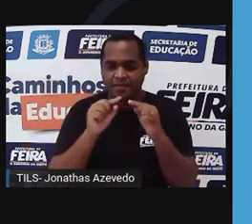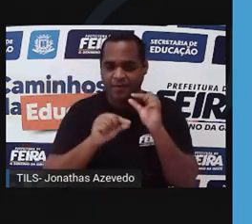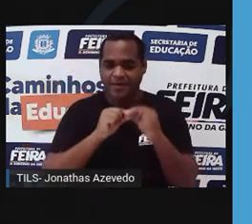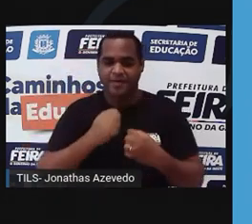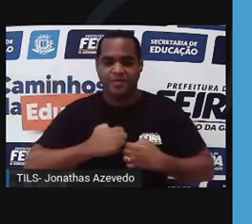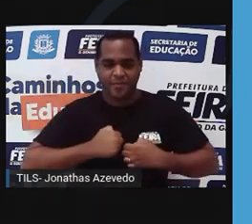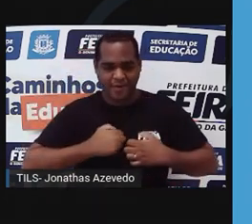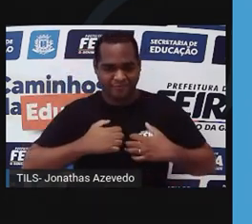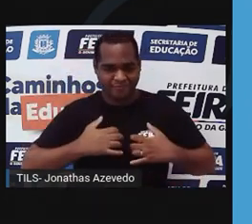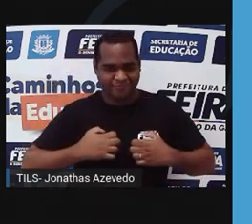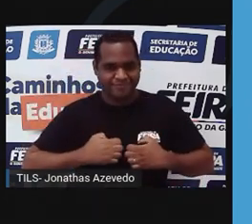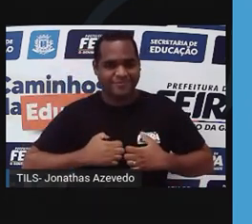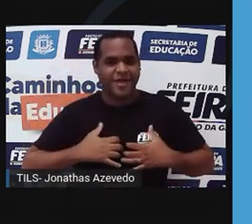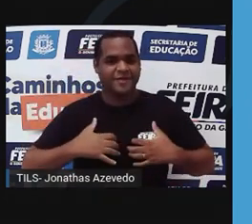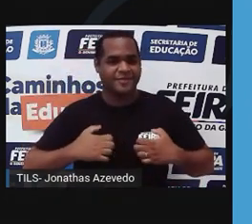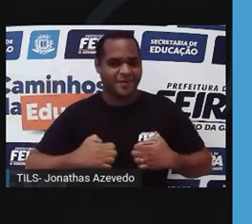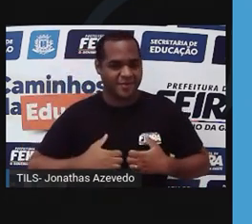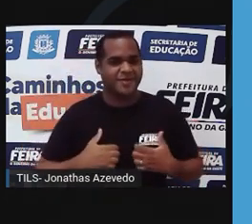pulmões.